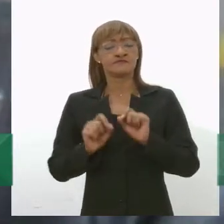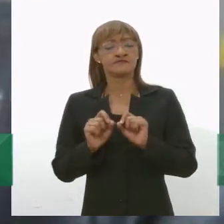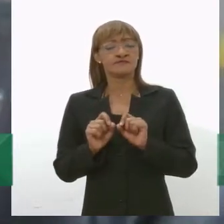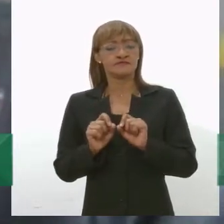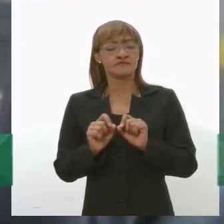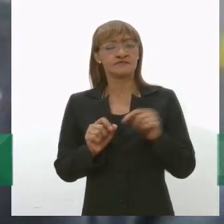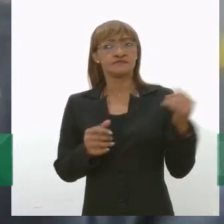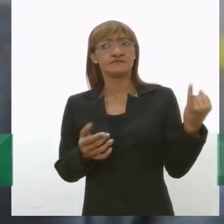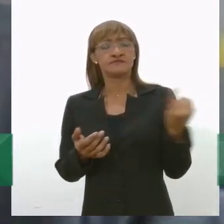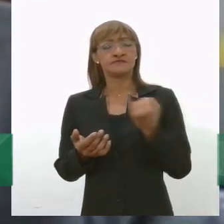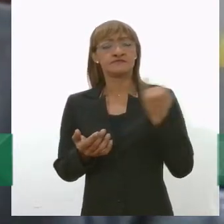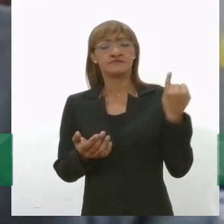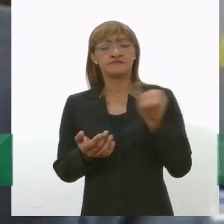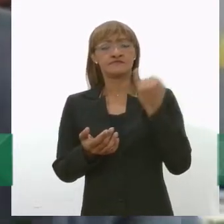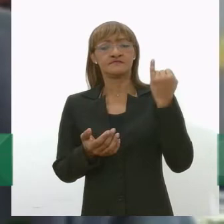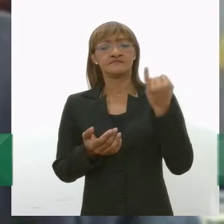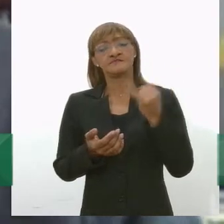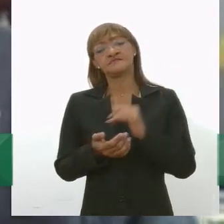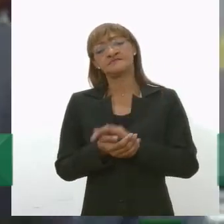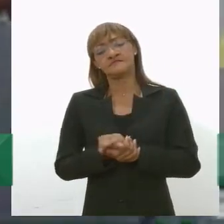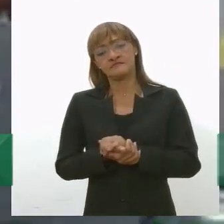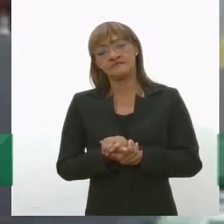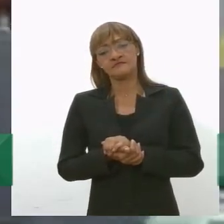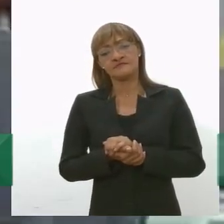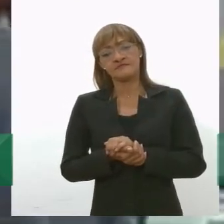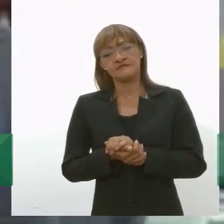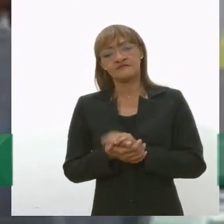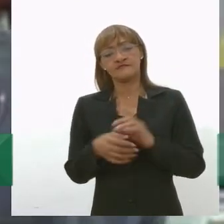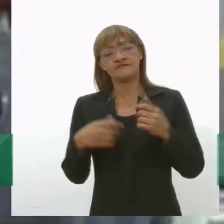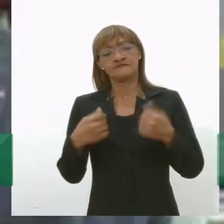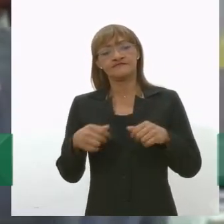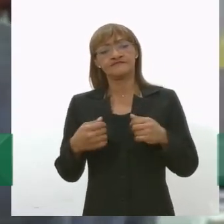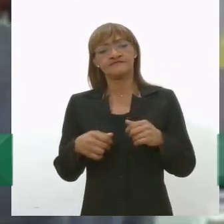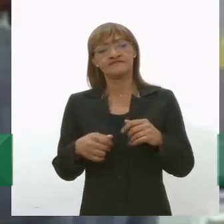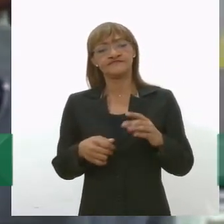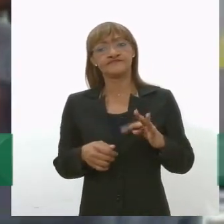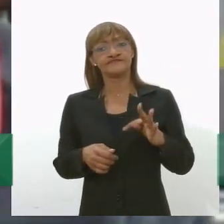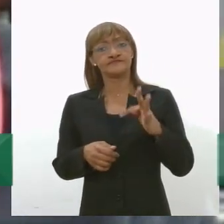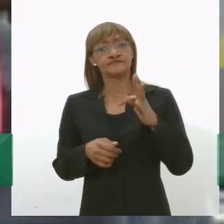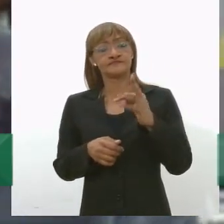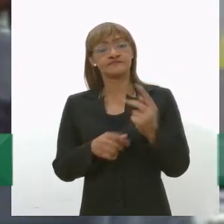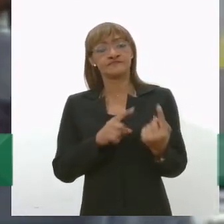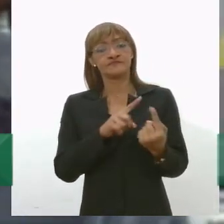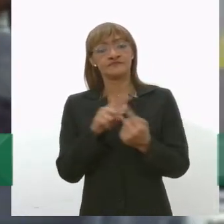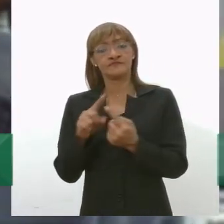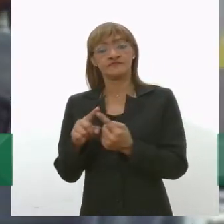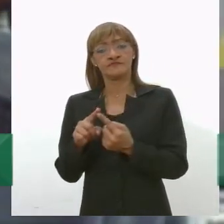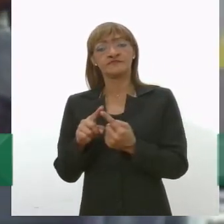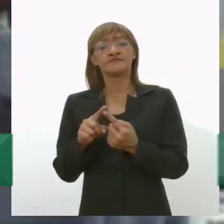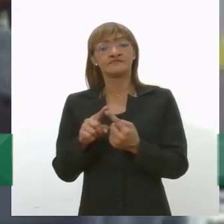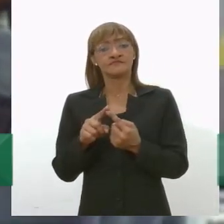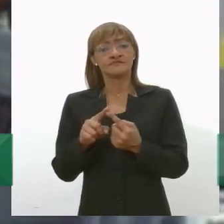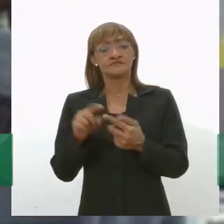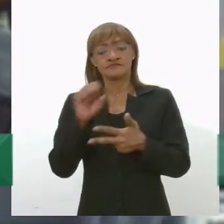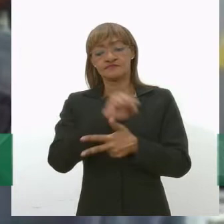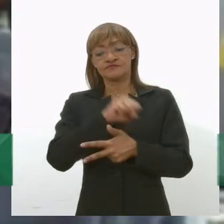que deveriam estar sendo pautados em todos os níveis, federal, estadual e municipal,